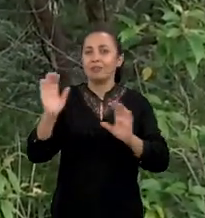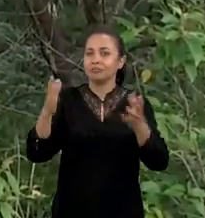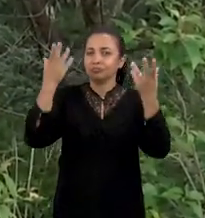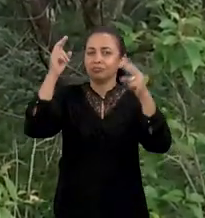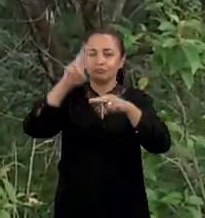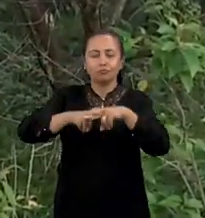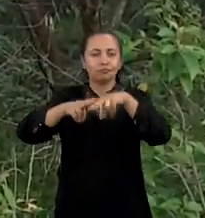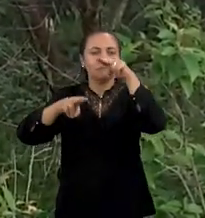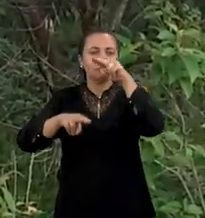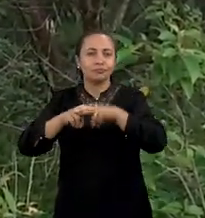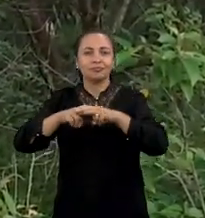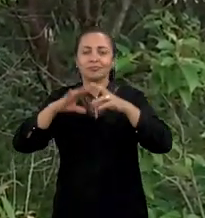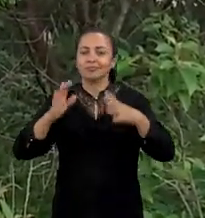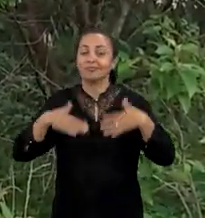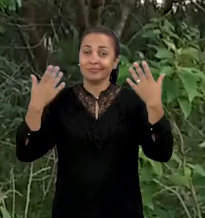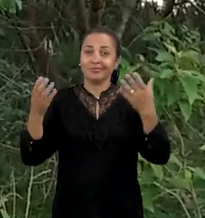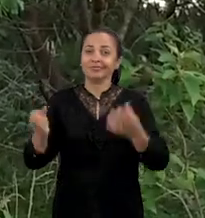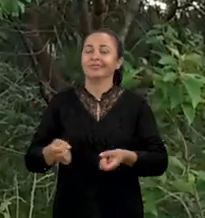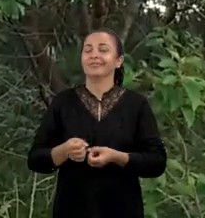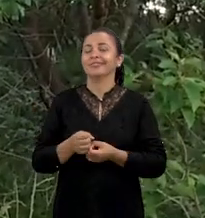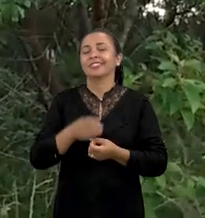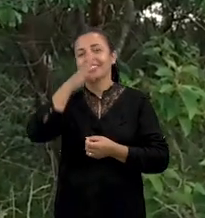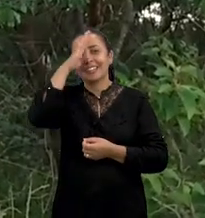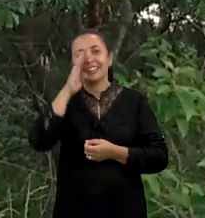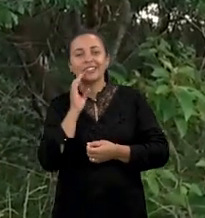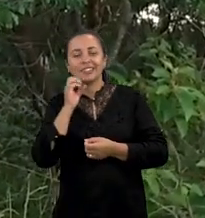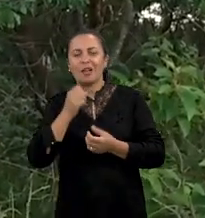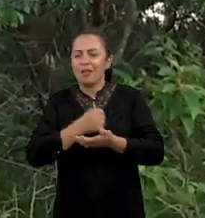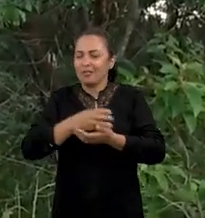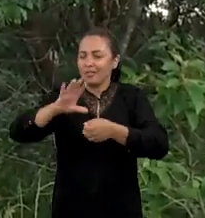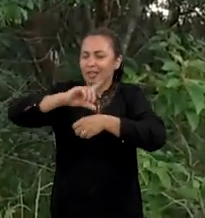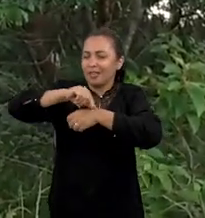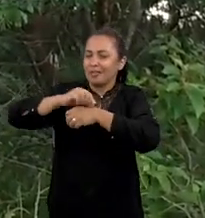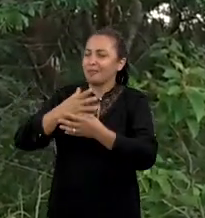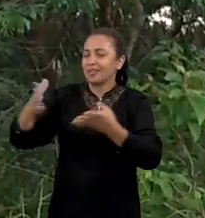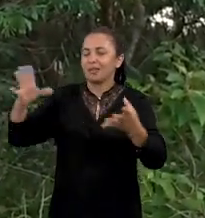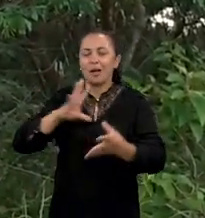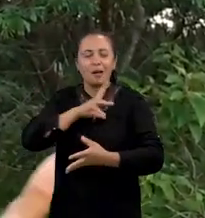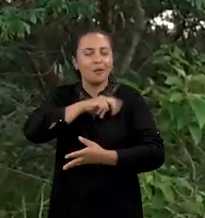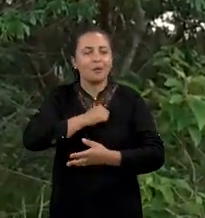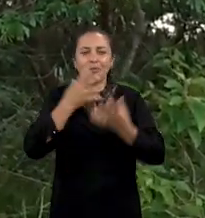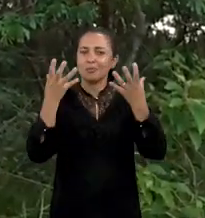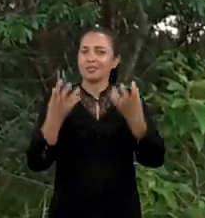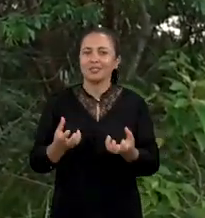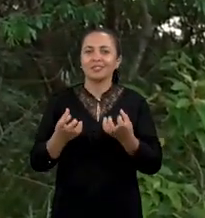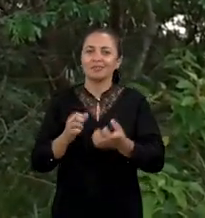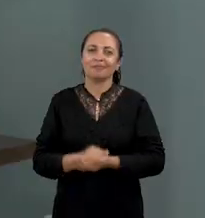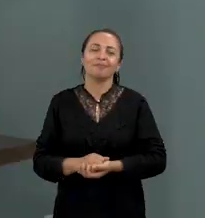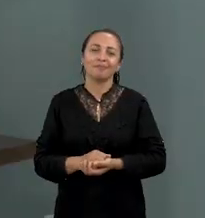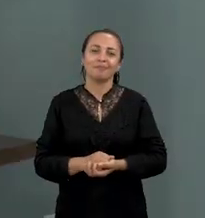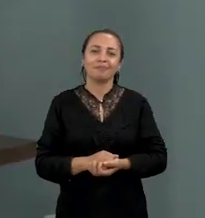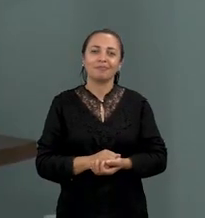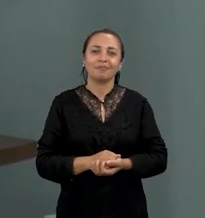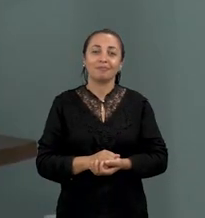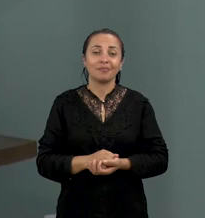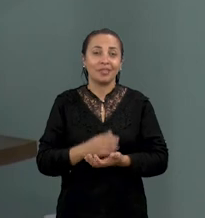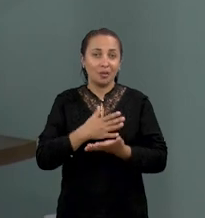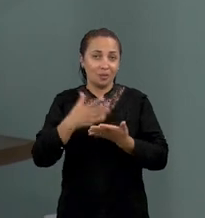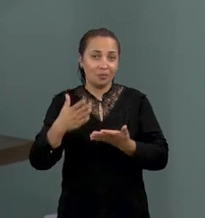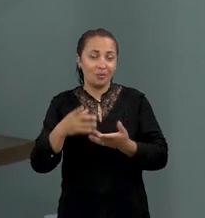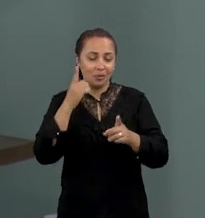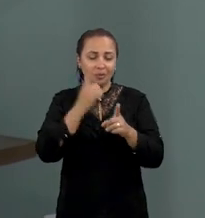comemora-se o São João e a alegria vem de graça. Quanto mais o tempo passa, mais eu amo o meu sertão. A partir dessa